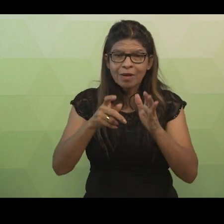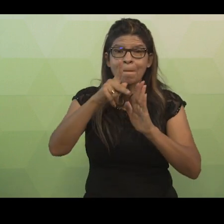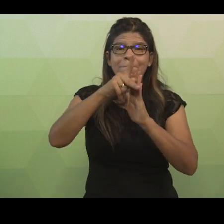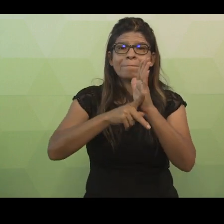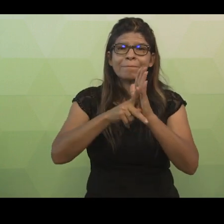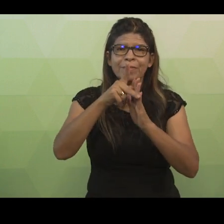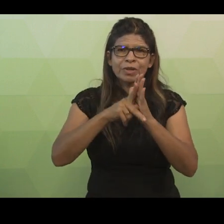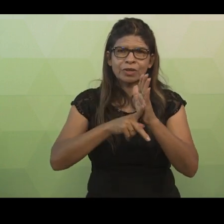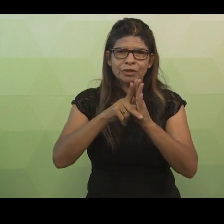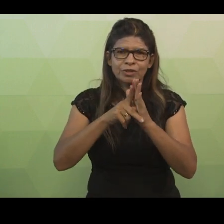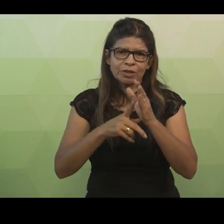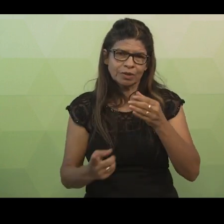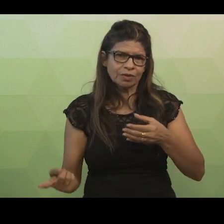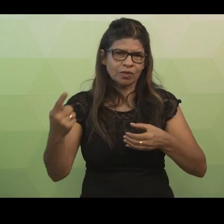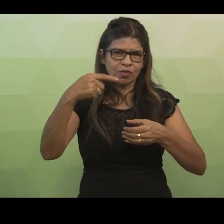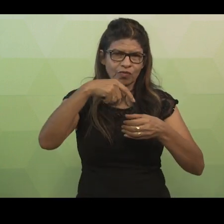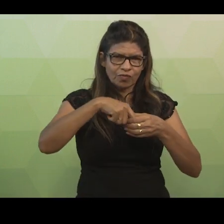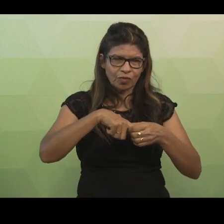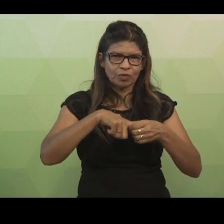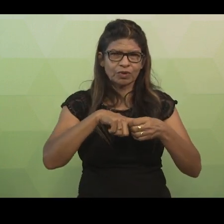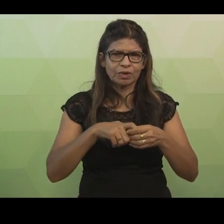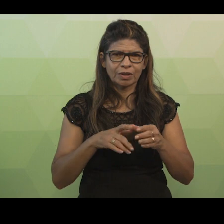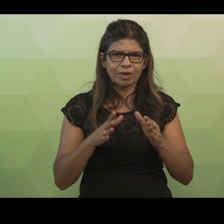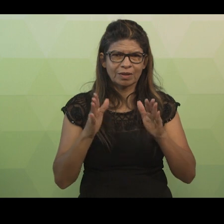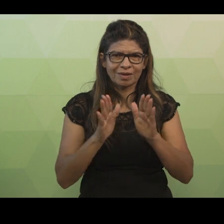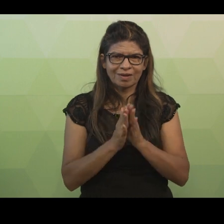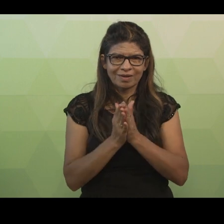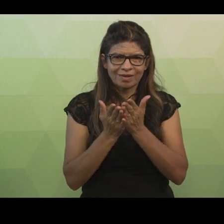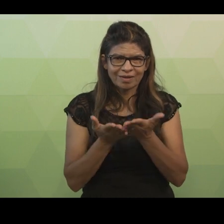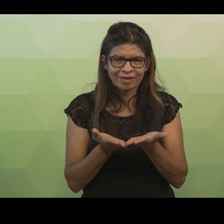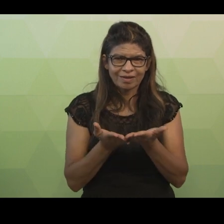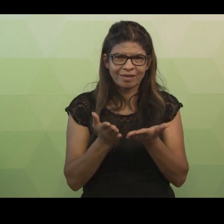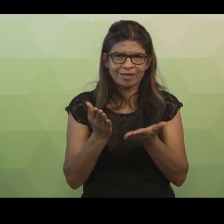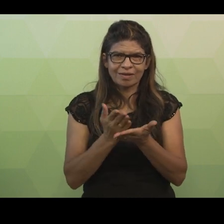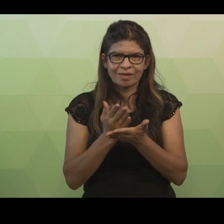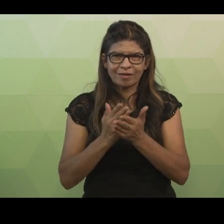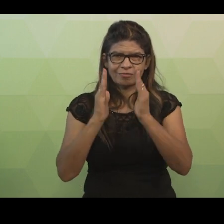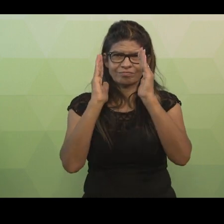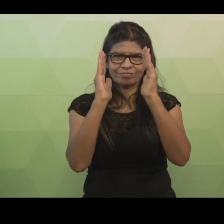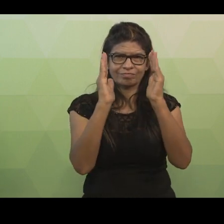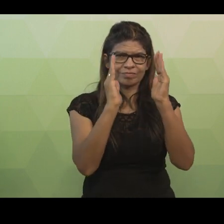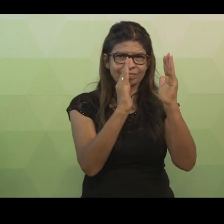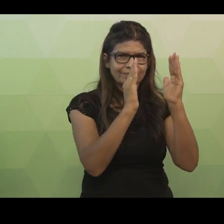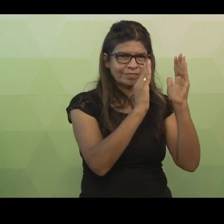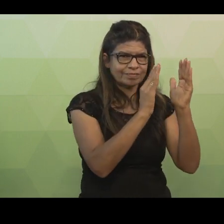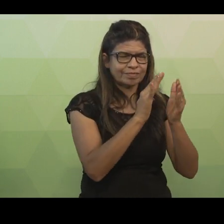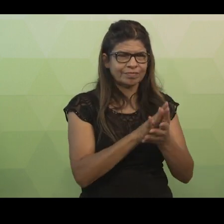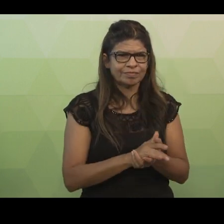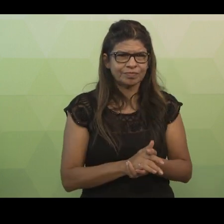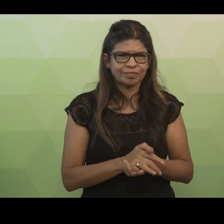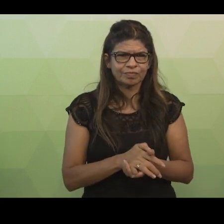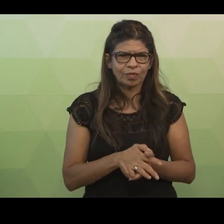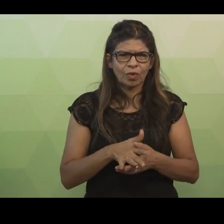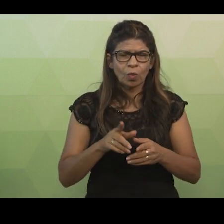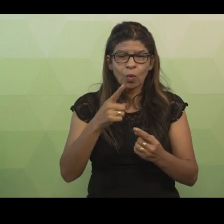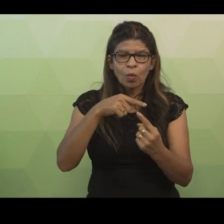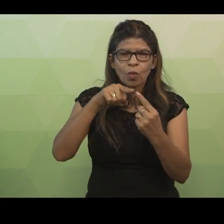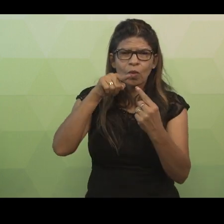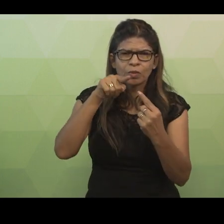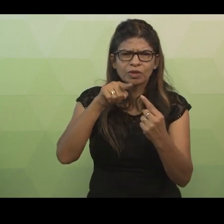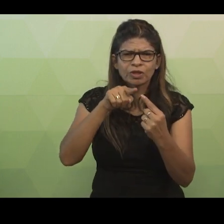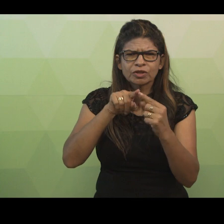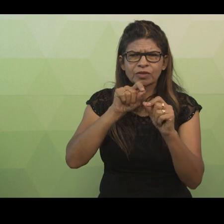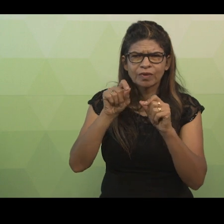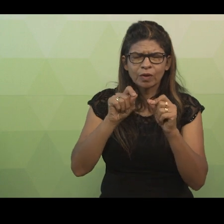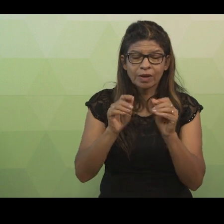biblioteca, estudado na segunda aula. Lembrando que o objetivo do sistema é automatizar o controle de empréstimos